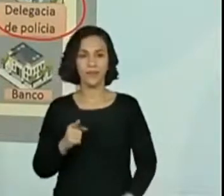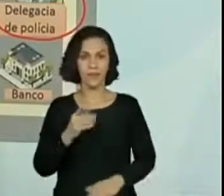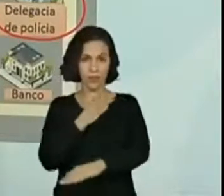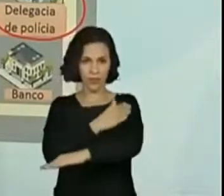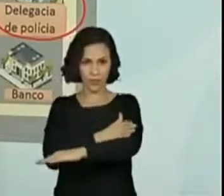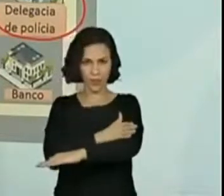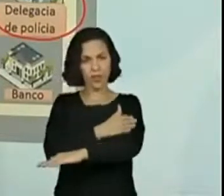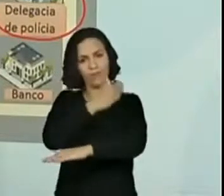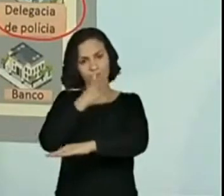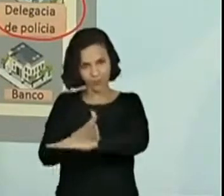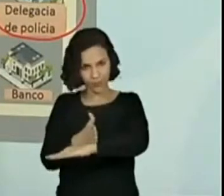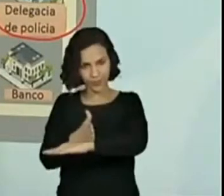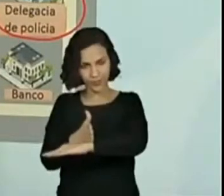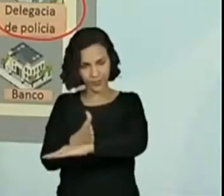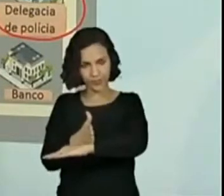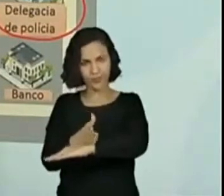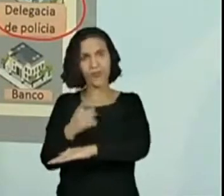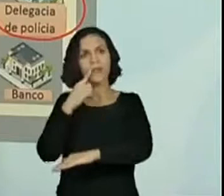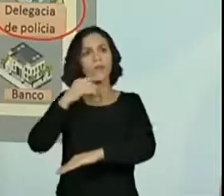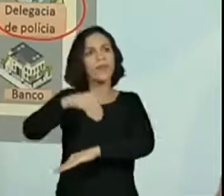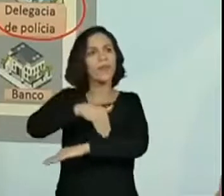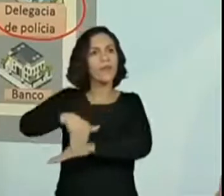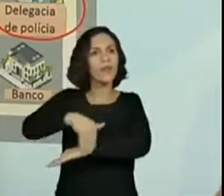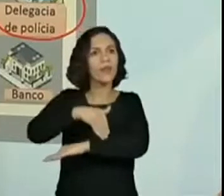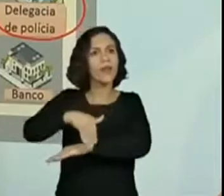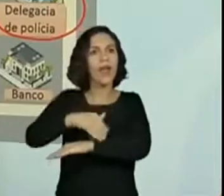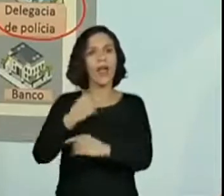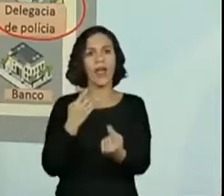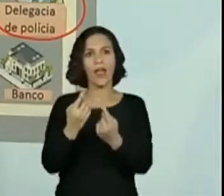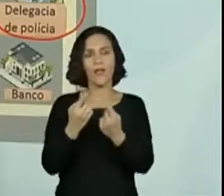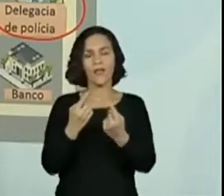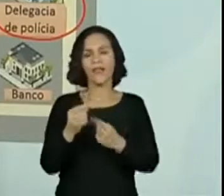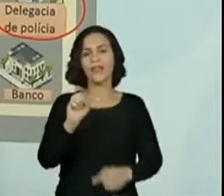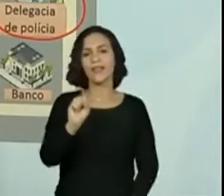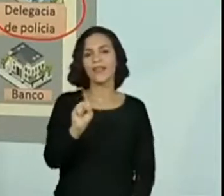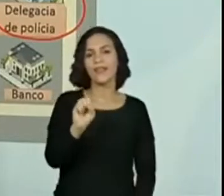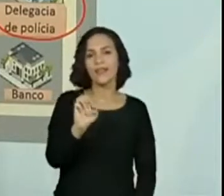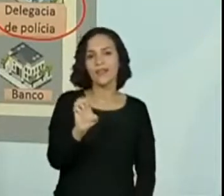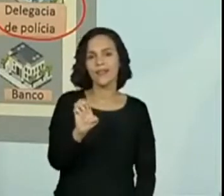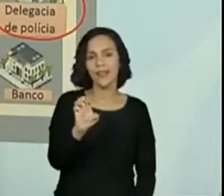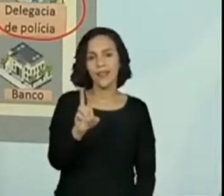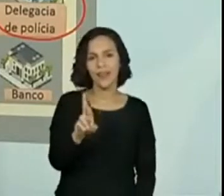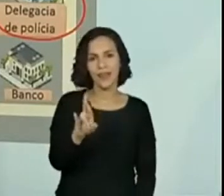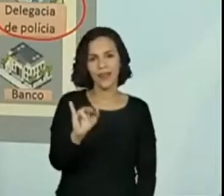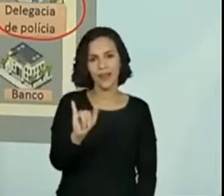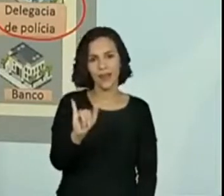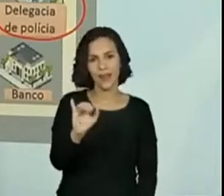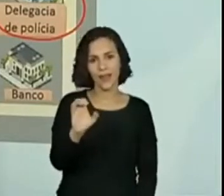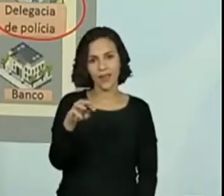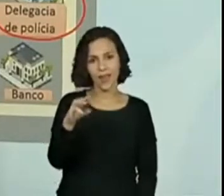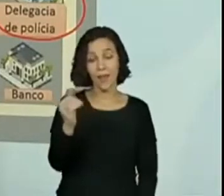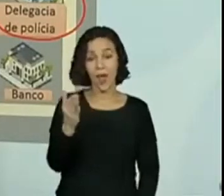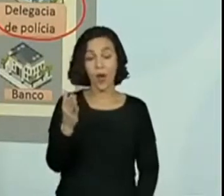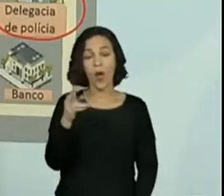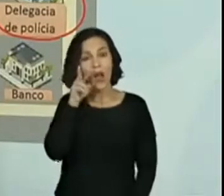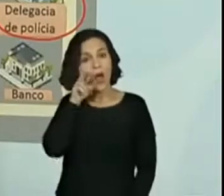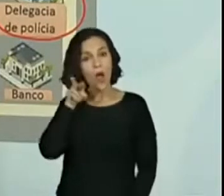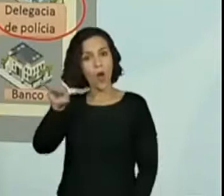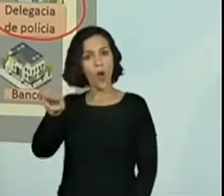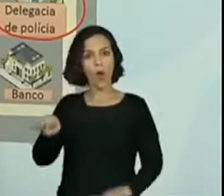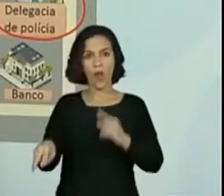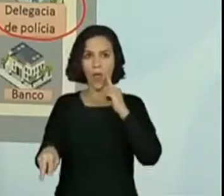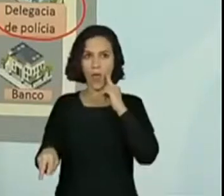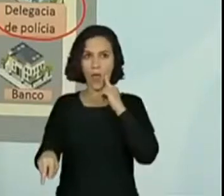até a Avenida Seriema. E agora ela está olhando para lá. Para que lado ela tem que